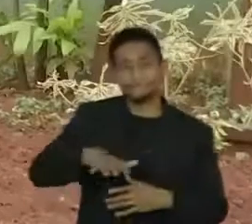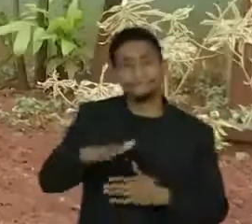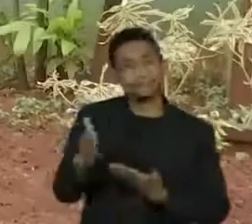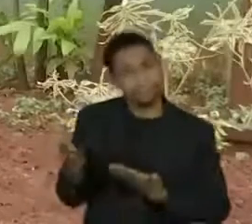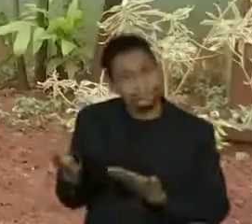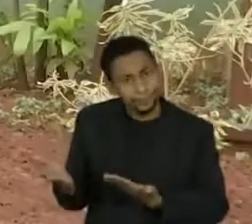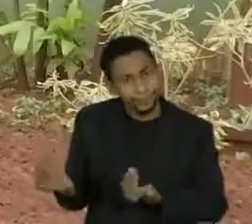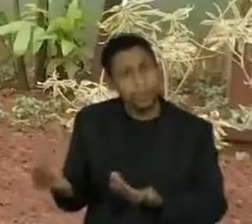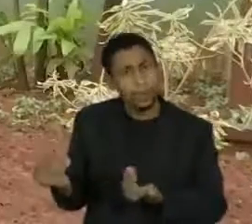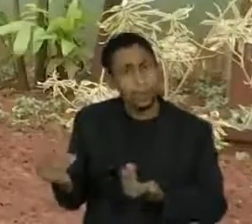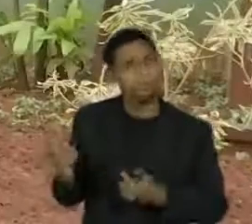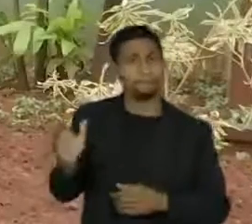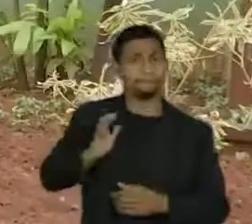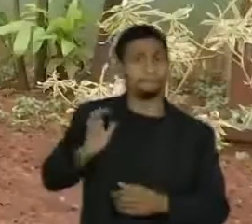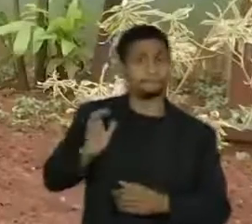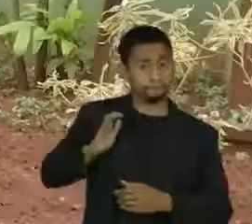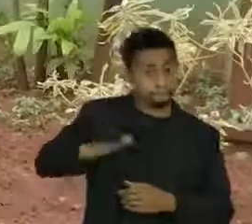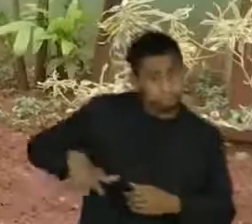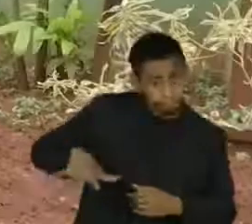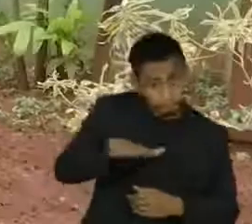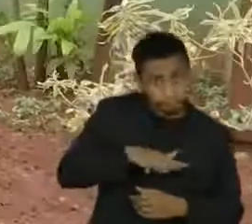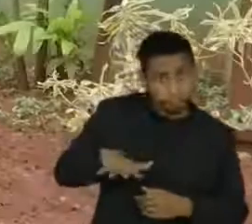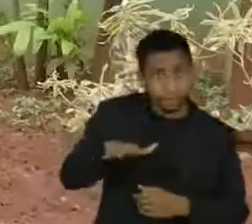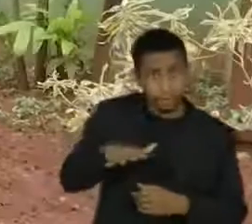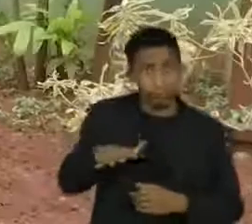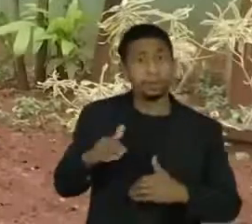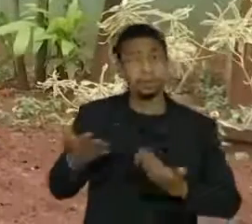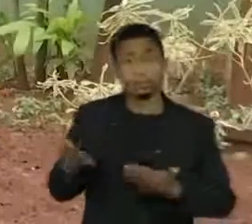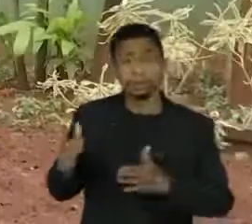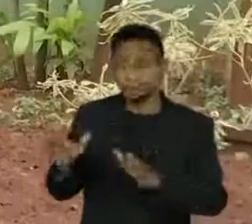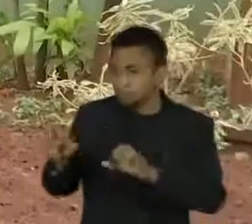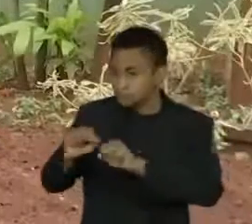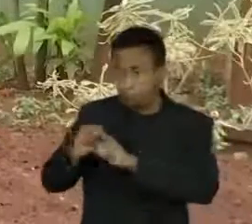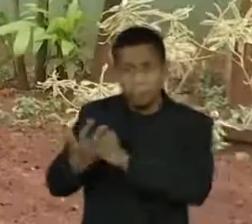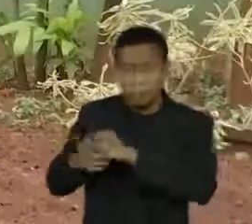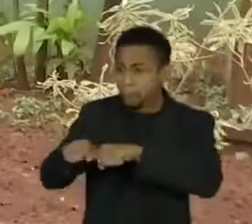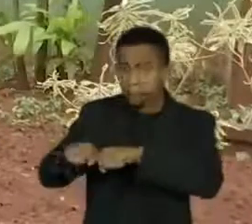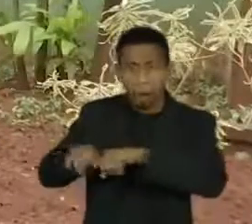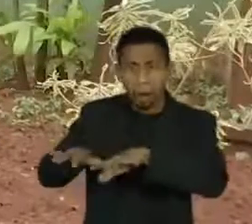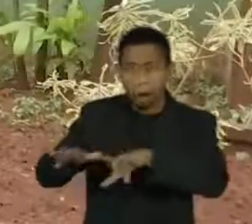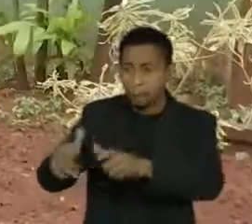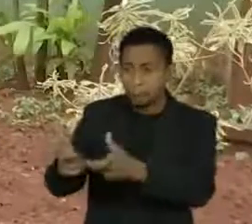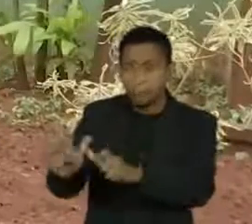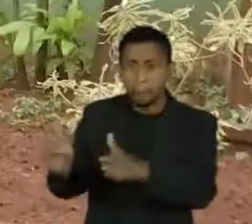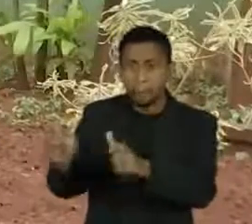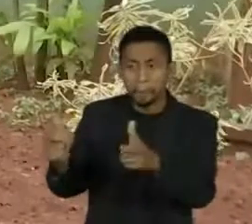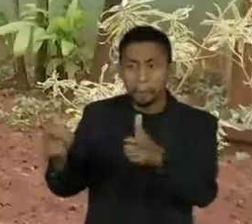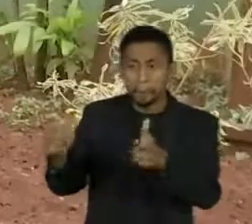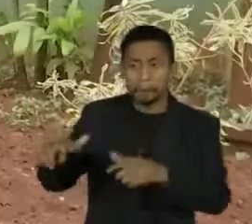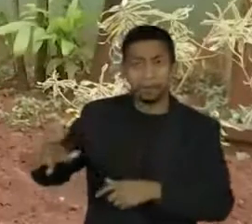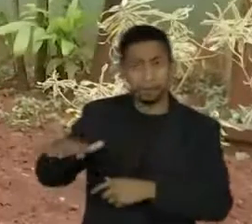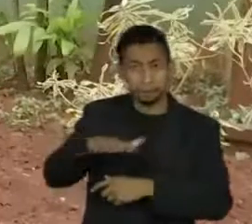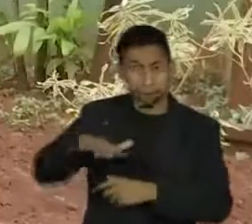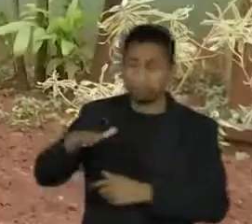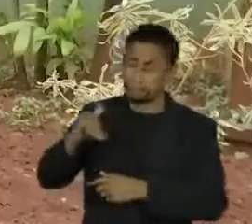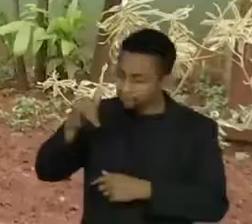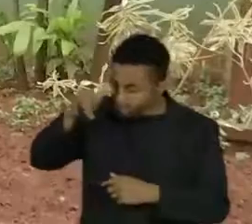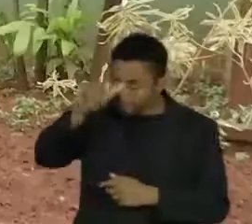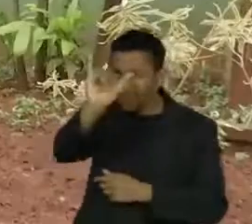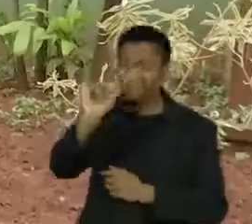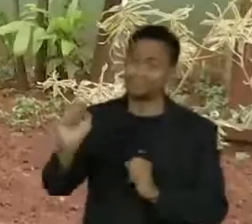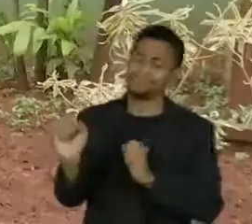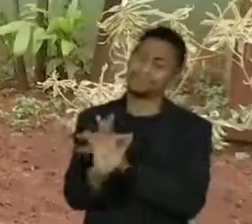jovens de poder aquisitivo mais alto, onde houve maior registro de aumento de casos, que evitem